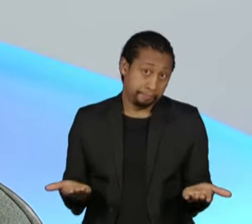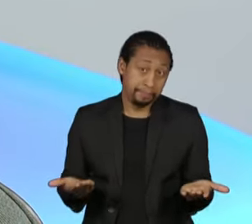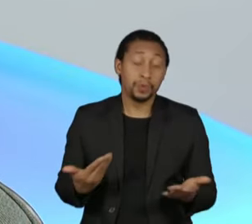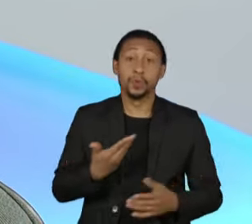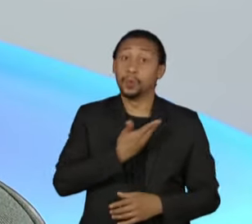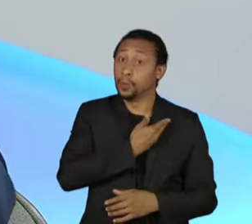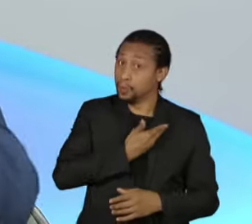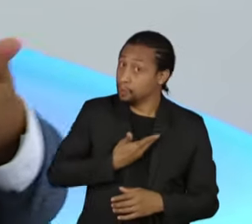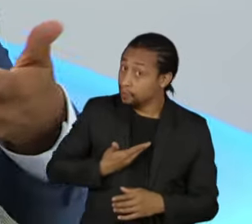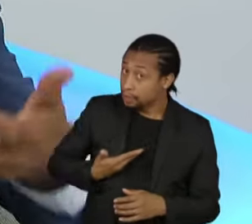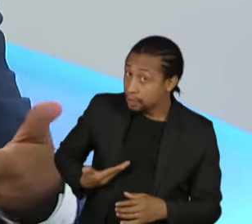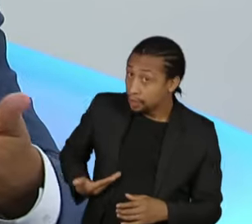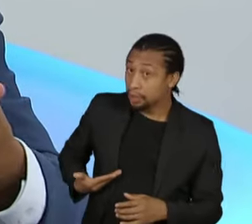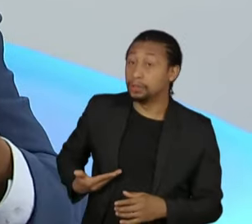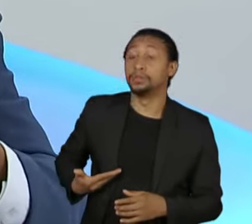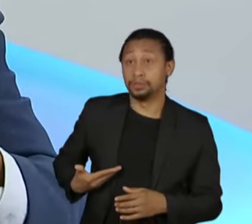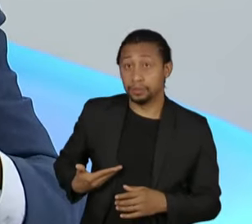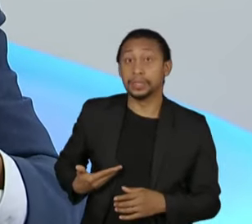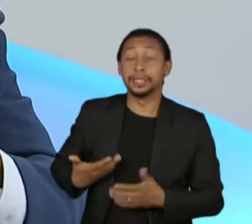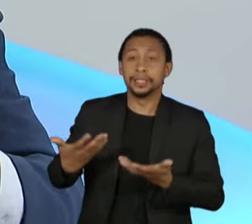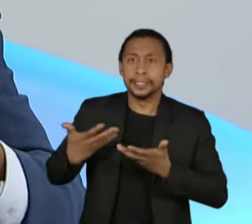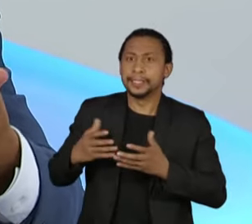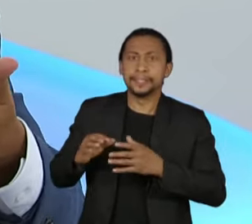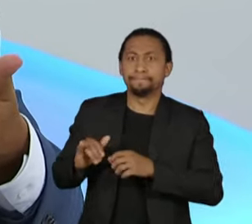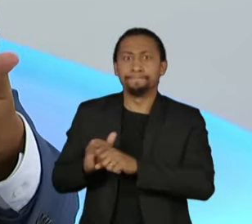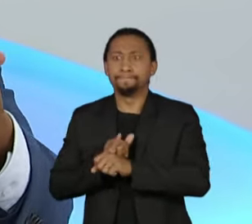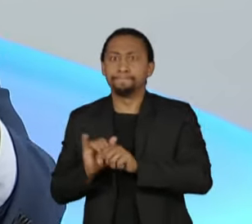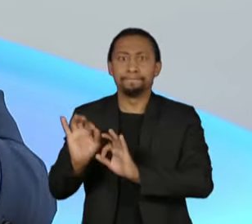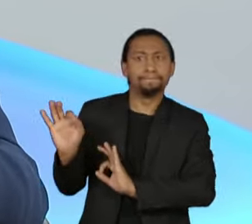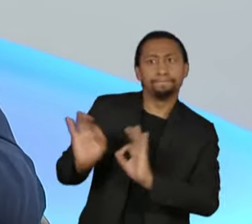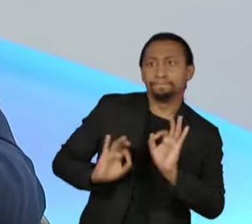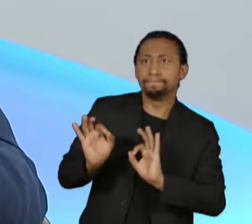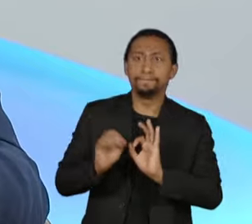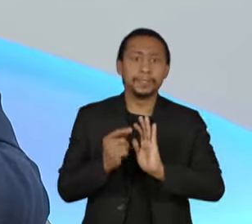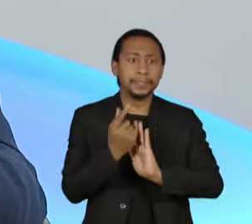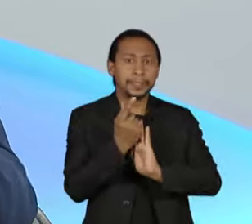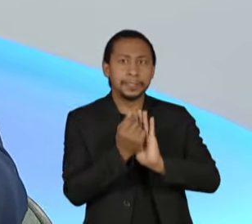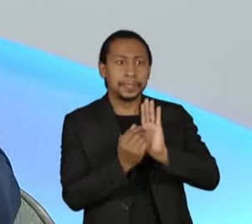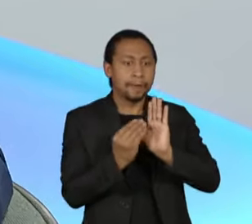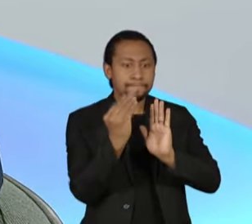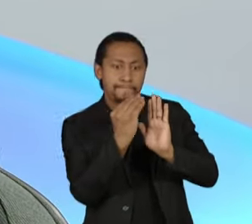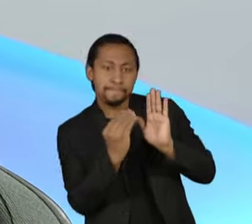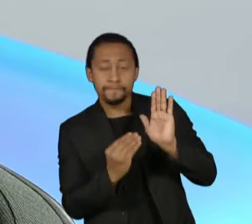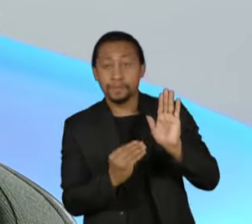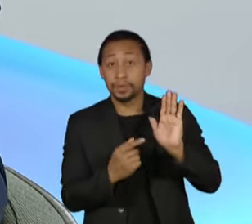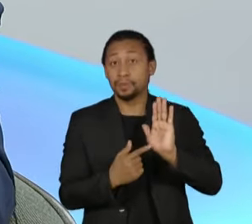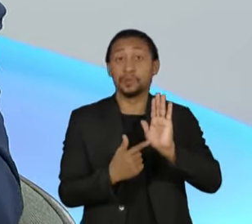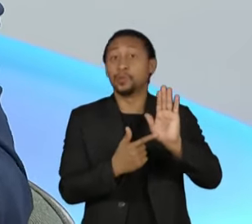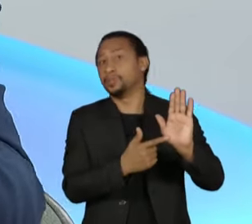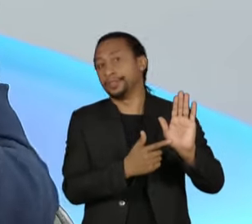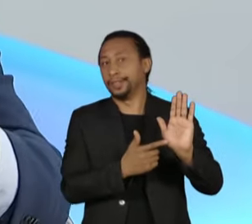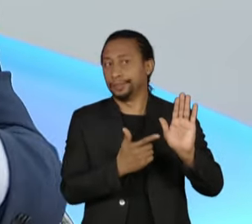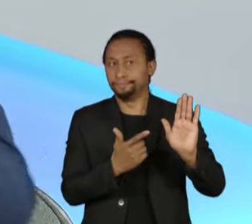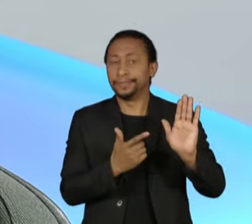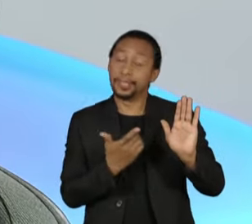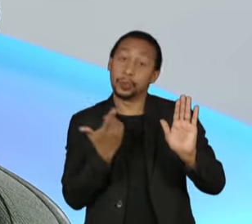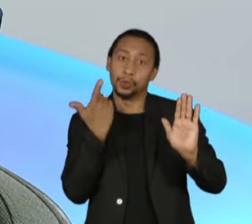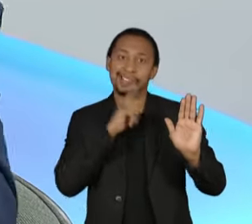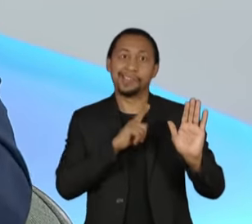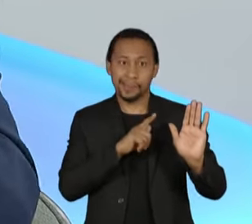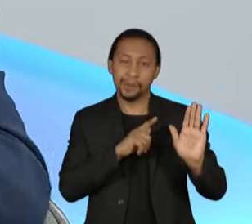ânsia de fechar o ano com um superávit, colocou